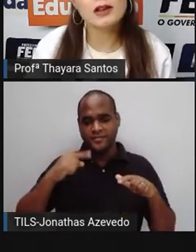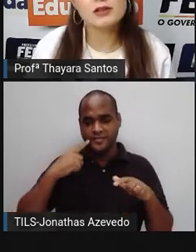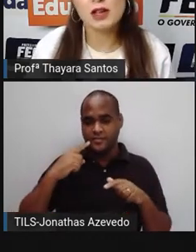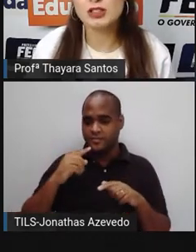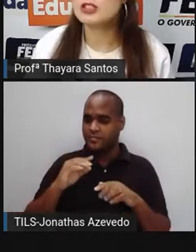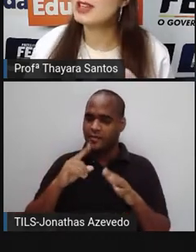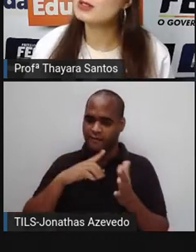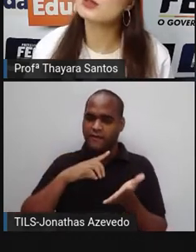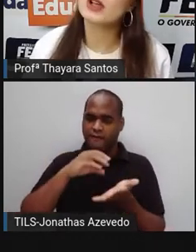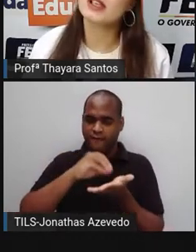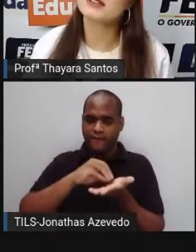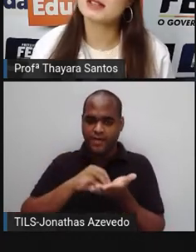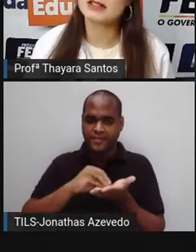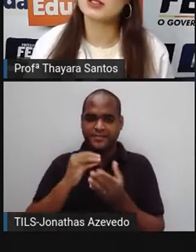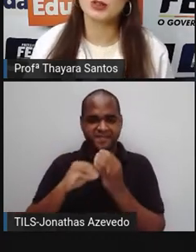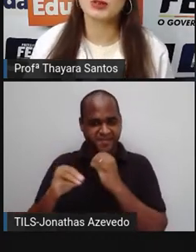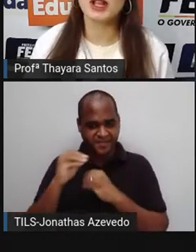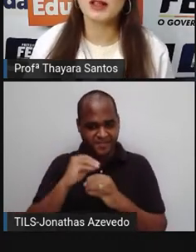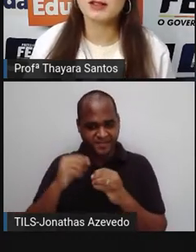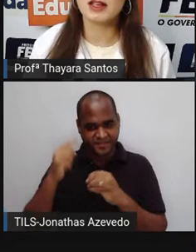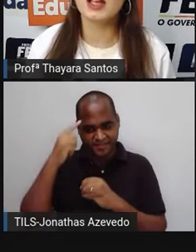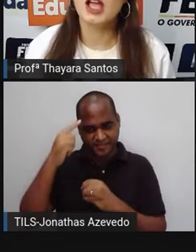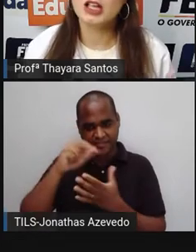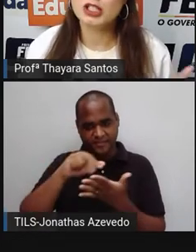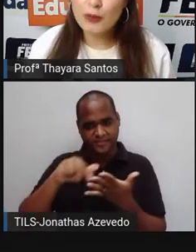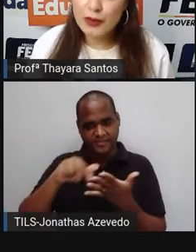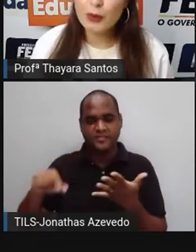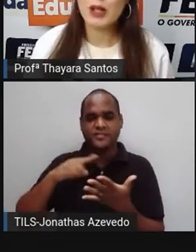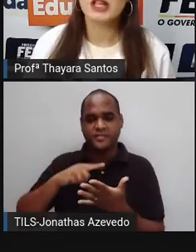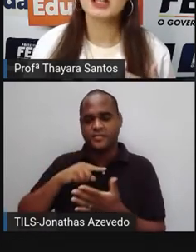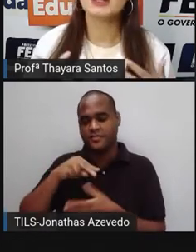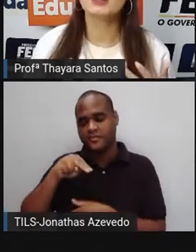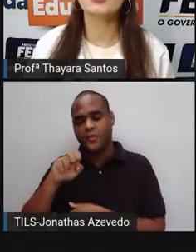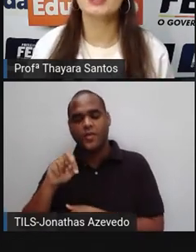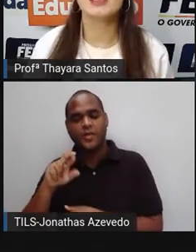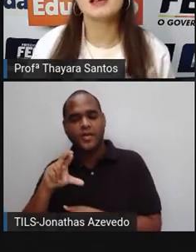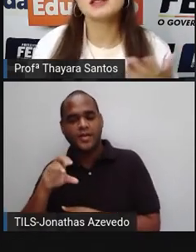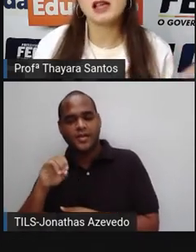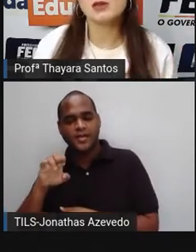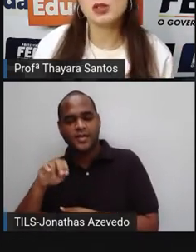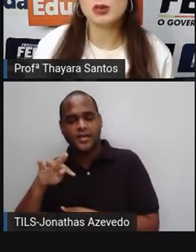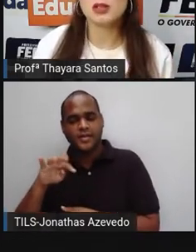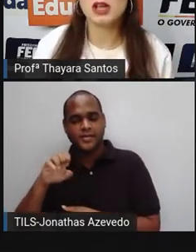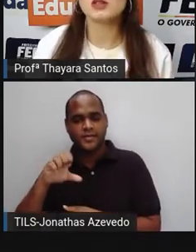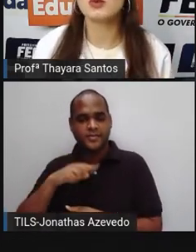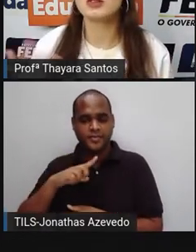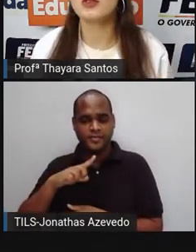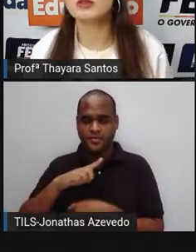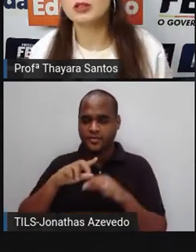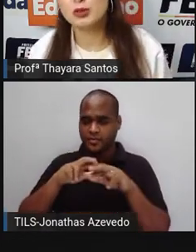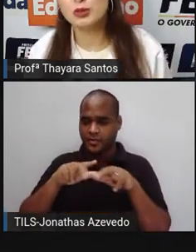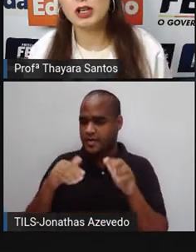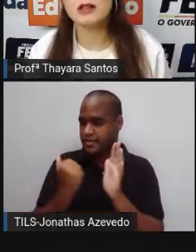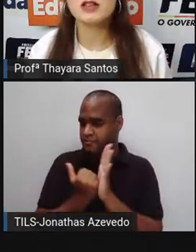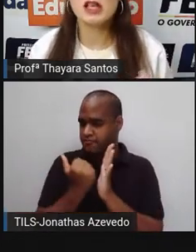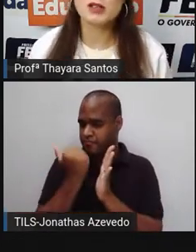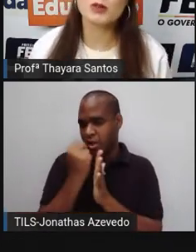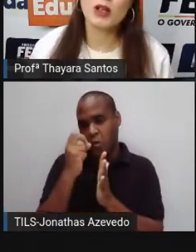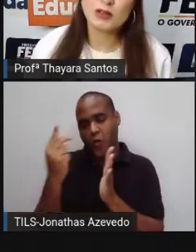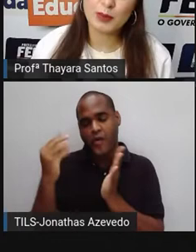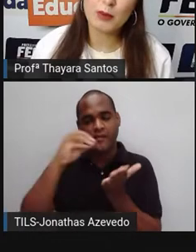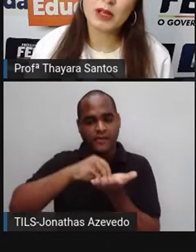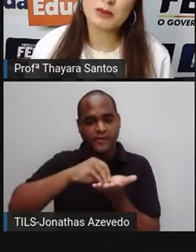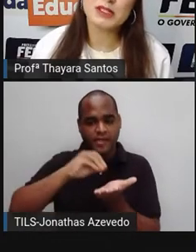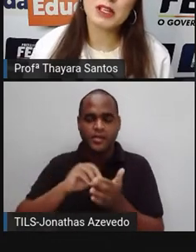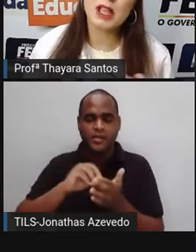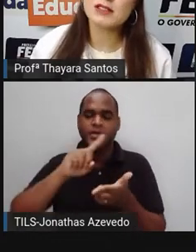nutrientes. A gente já estudou aqui as classes de nutrientes, né? A gente viu que tanto ter excesso de nutrientes quanto falta de nutrientes, isso